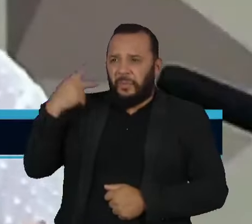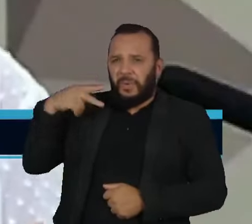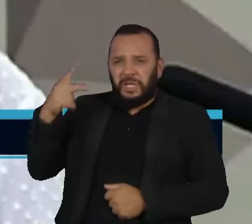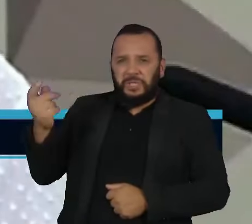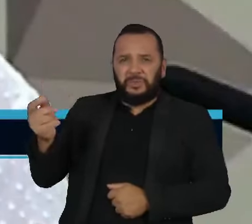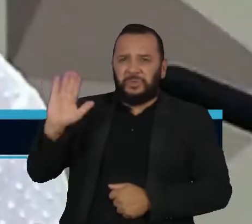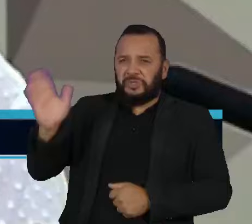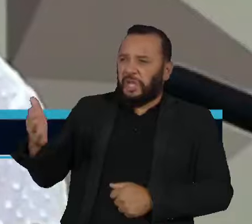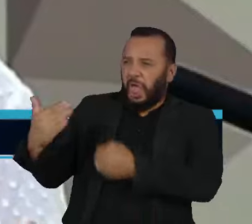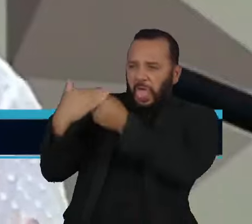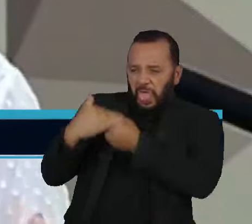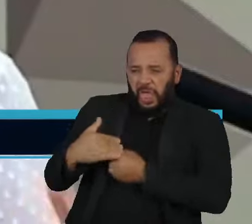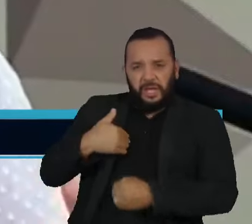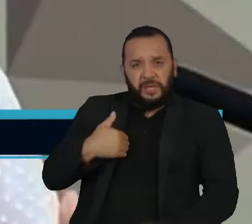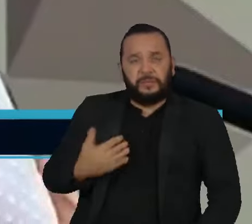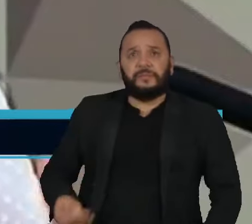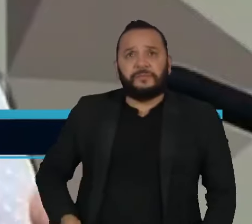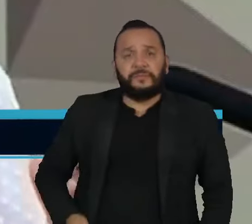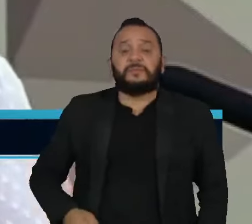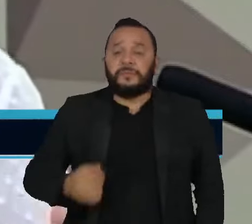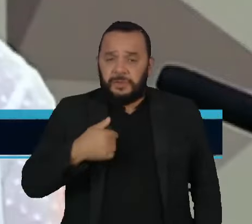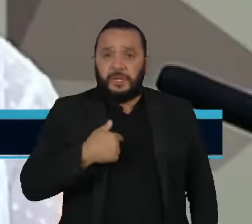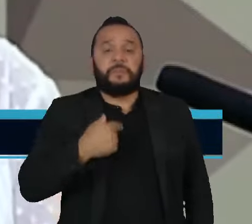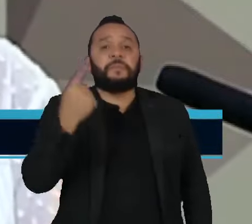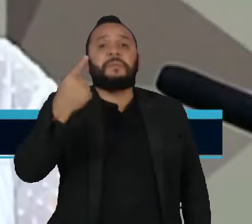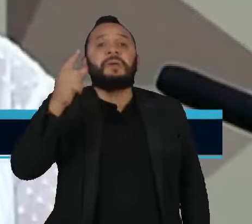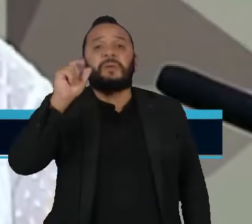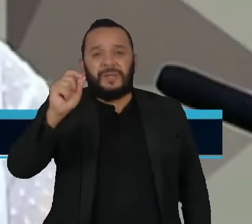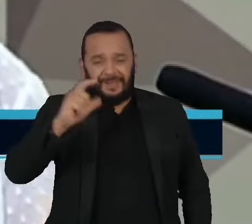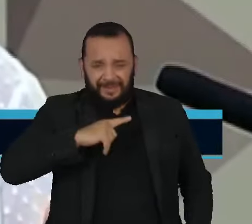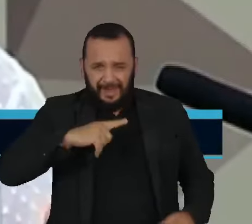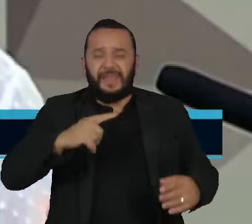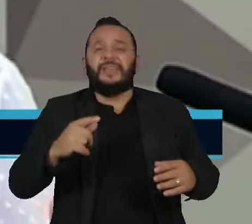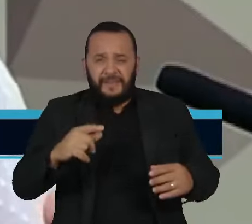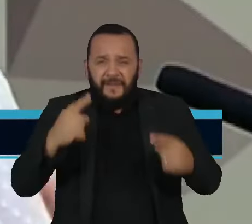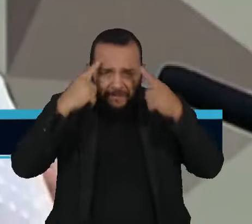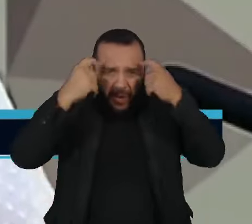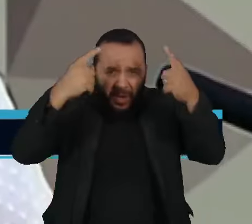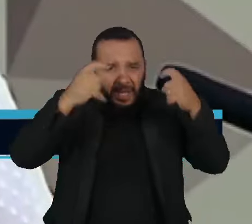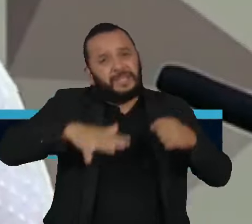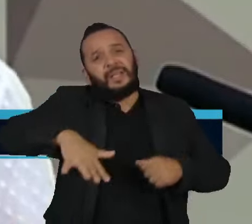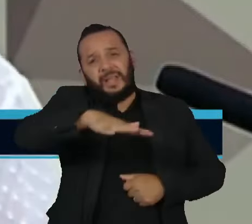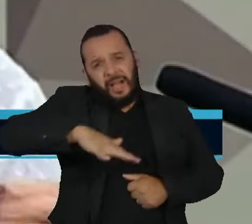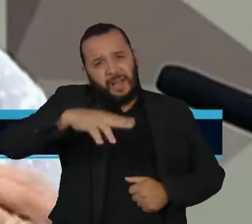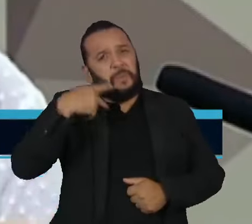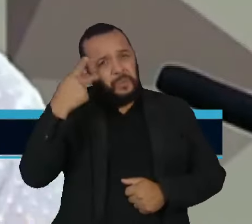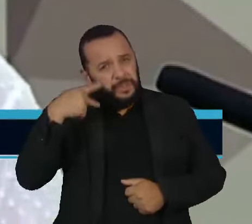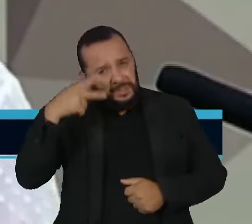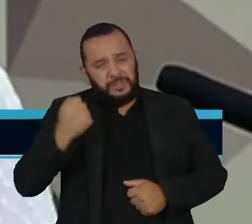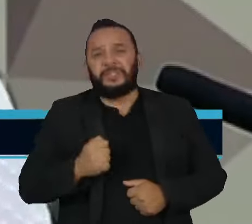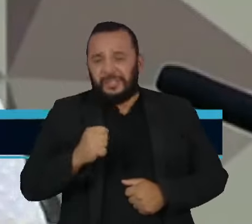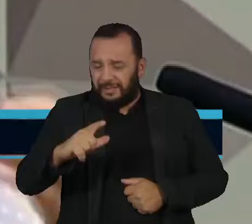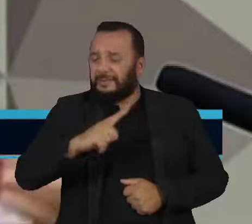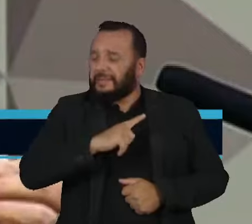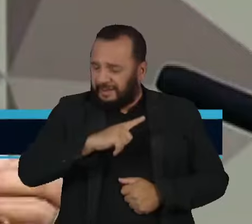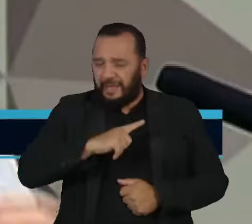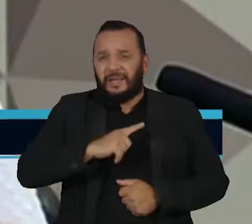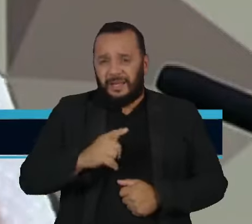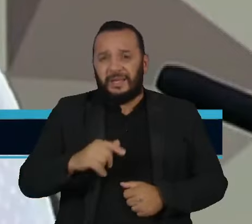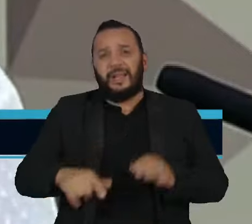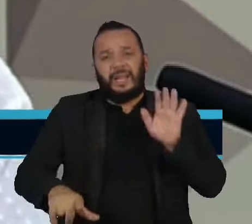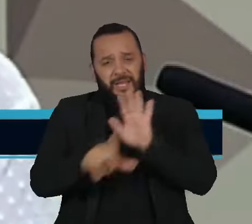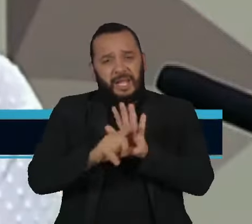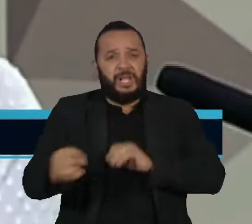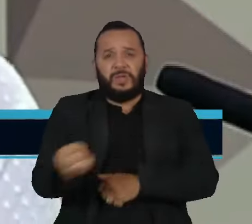primeiro pilar, senador Augusta, ele está voltado à violência política contra a mulher, que é uma lei nova e que ainda faz muita confusão.